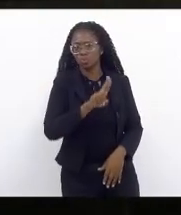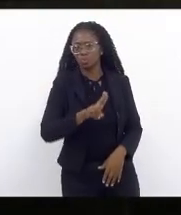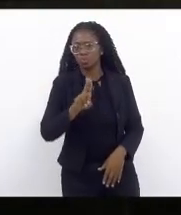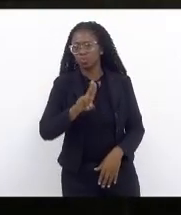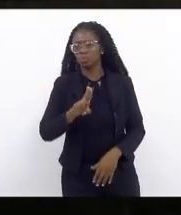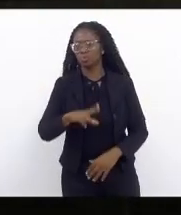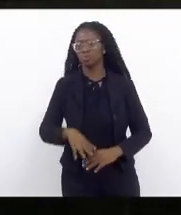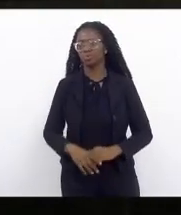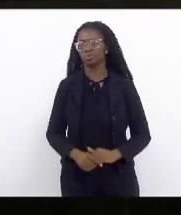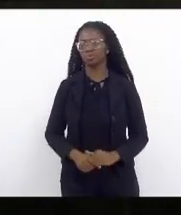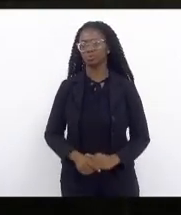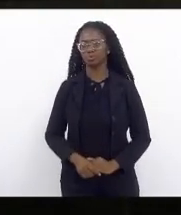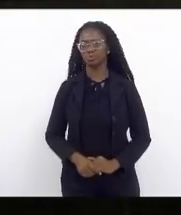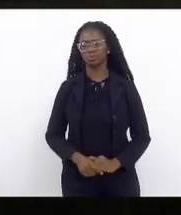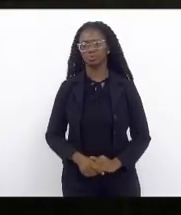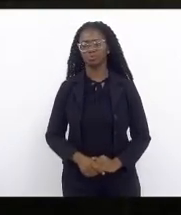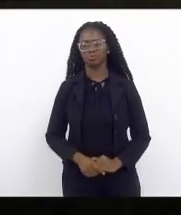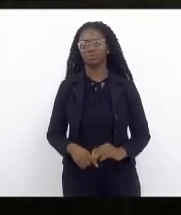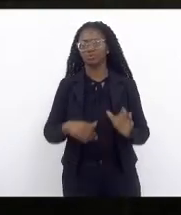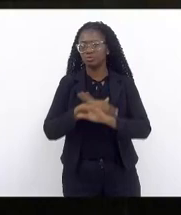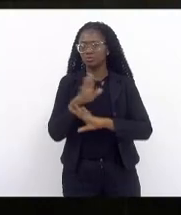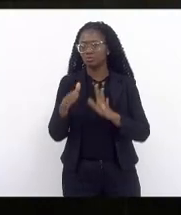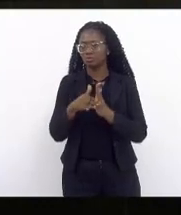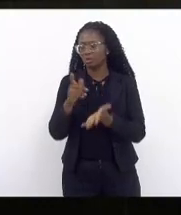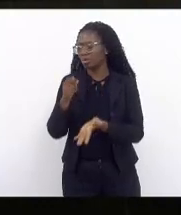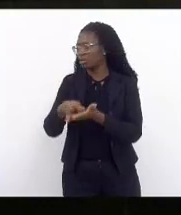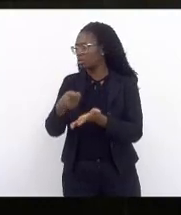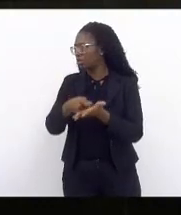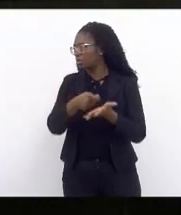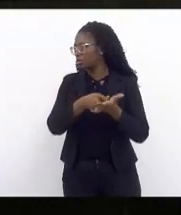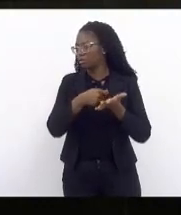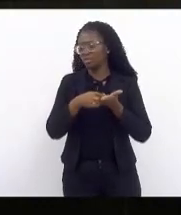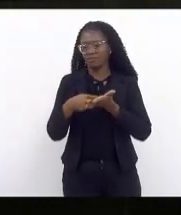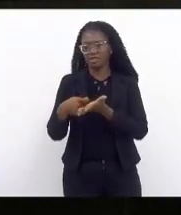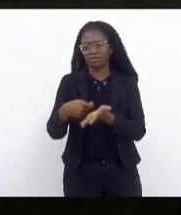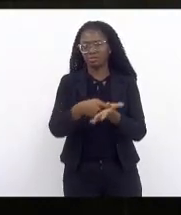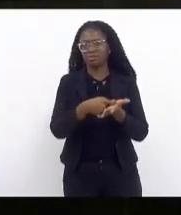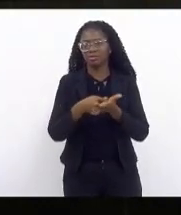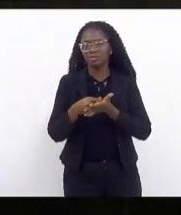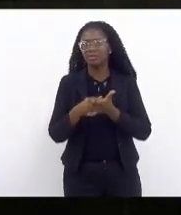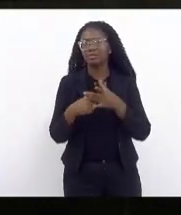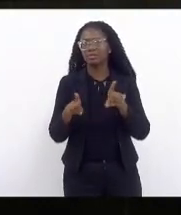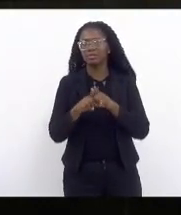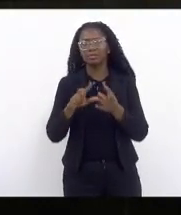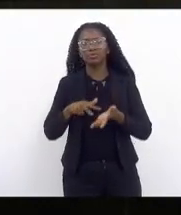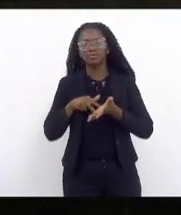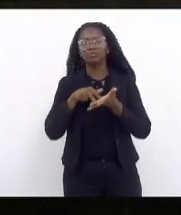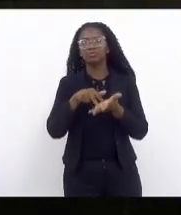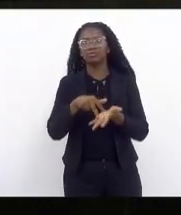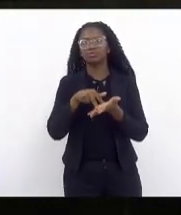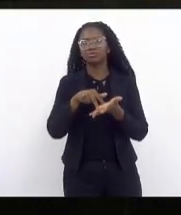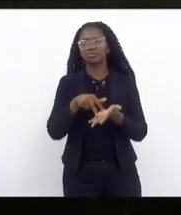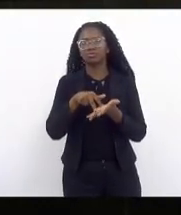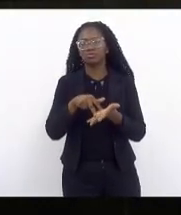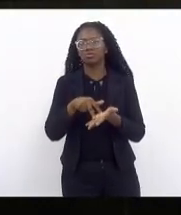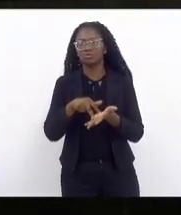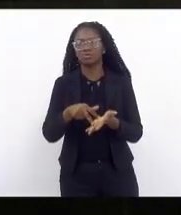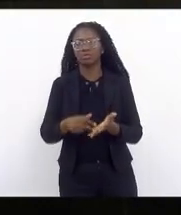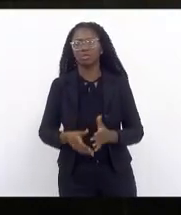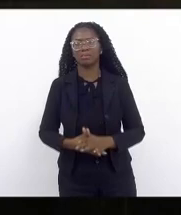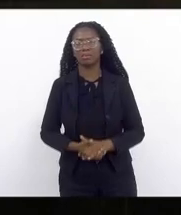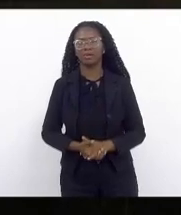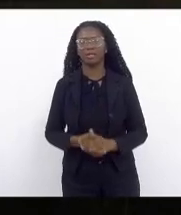pagar todas as despesas há uma consolidação do controle de gastos efetivo presidente